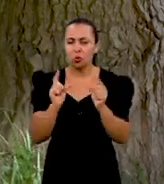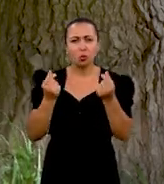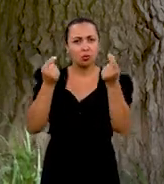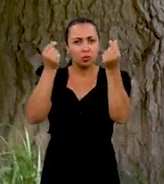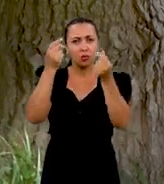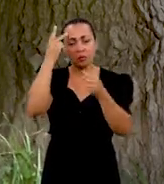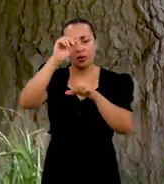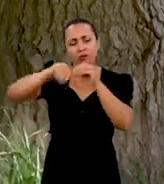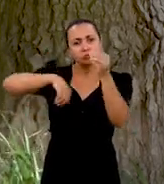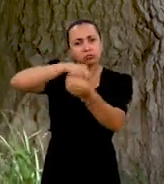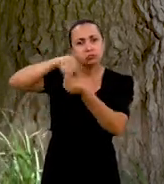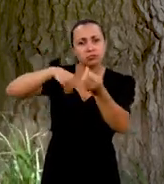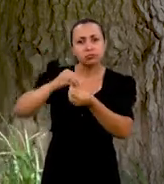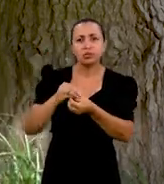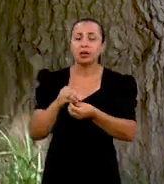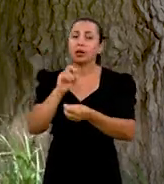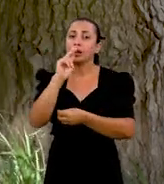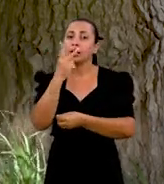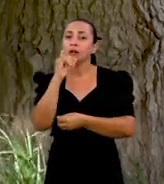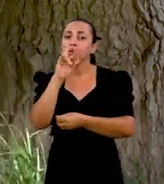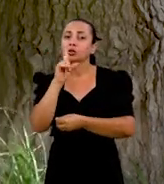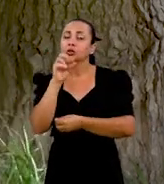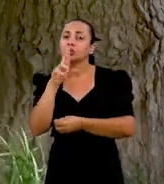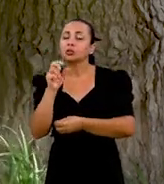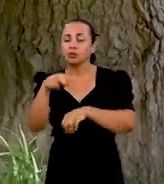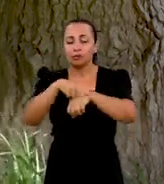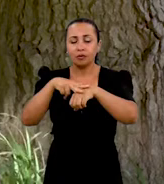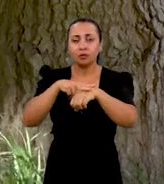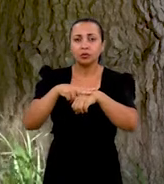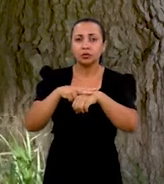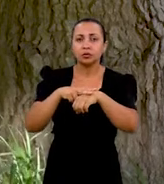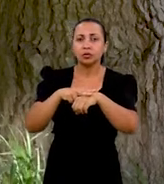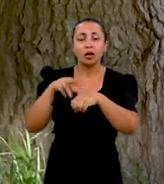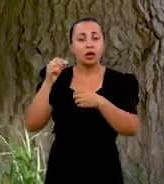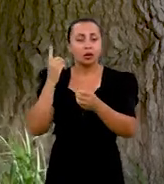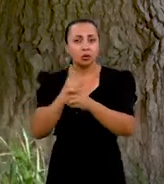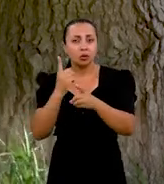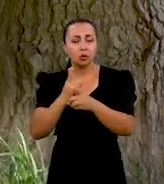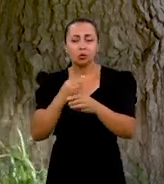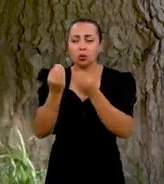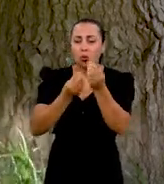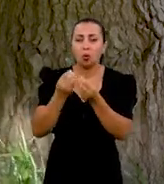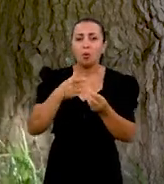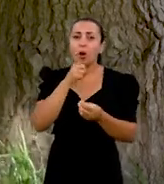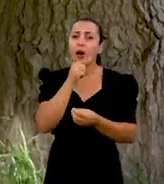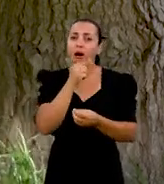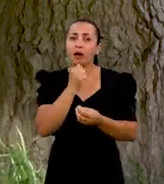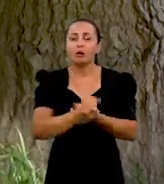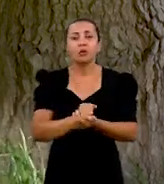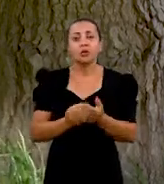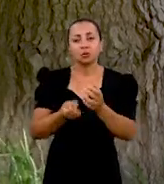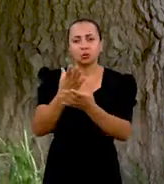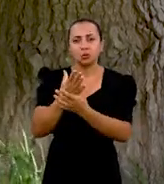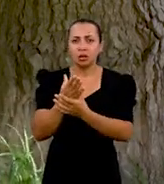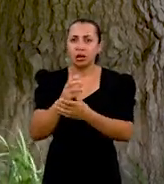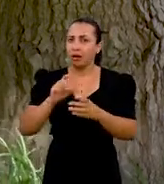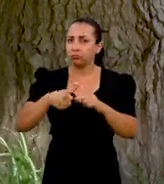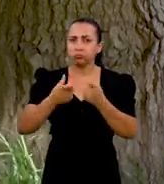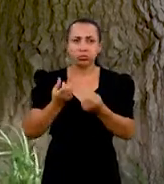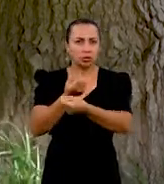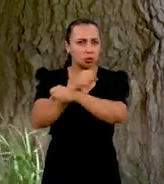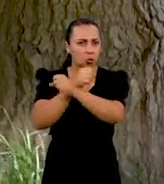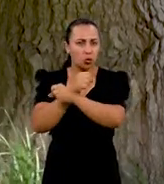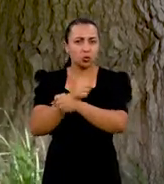estudo das variáveis envolvidas na produção do hidrogênio verde. Derivado de fontes renováveis como a água, ao invés de combustíveis